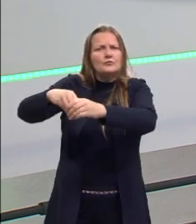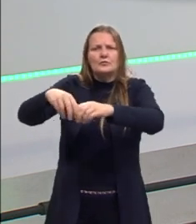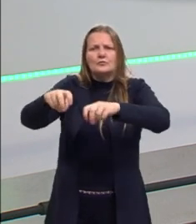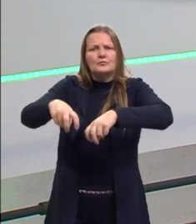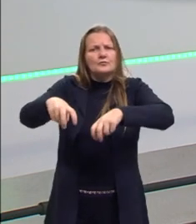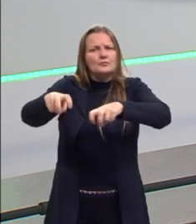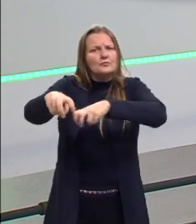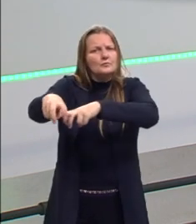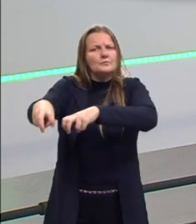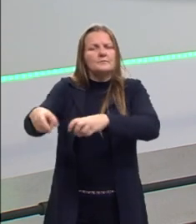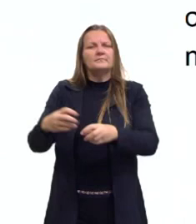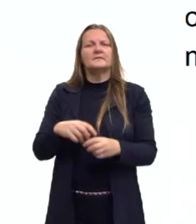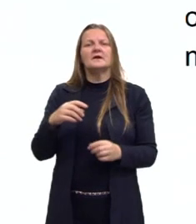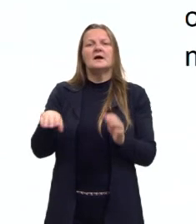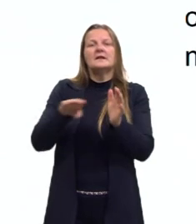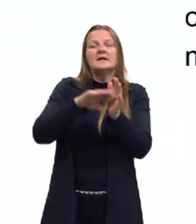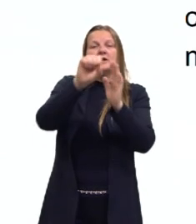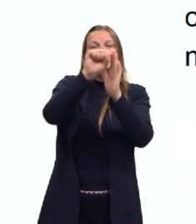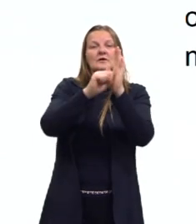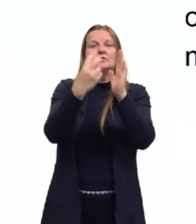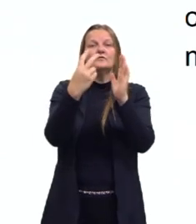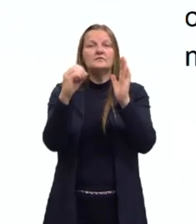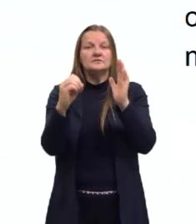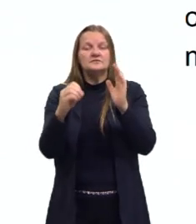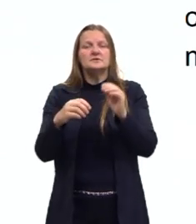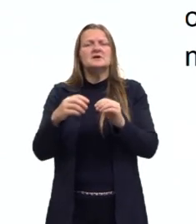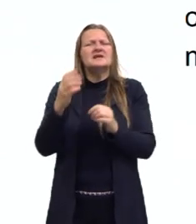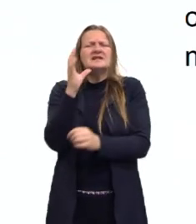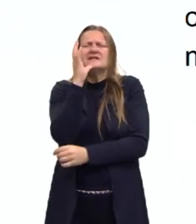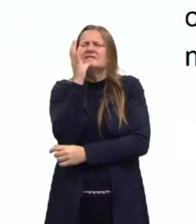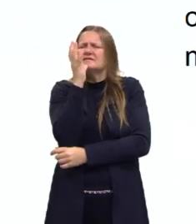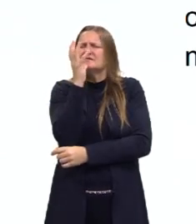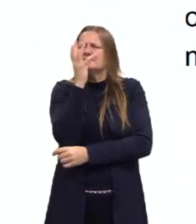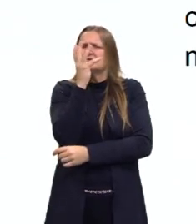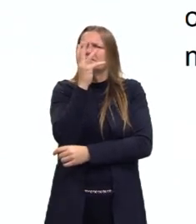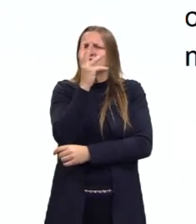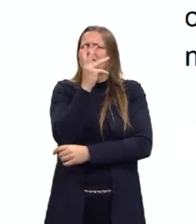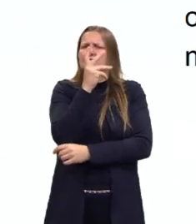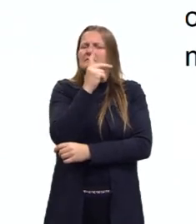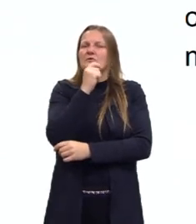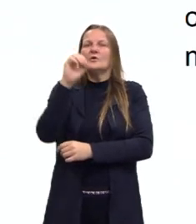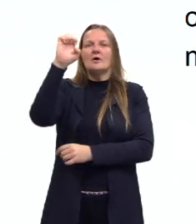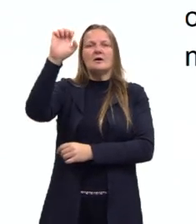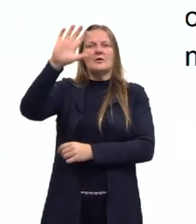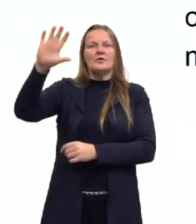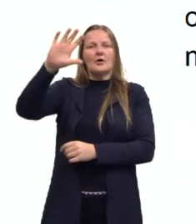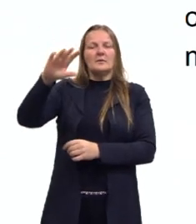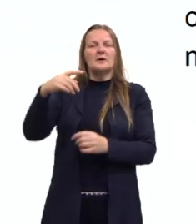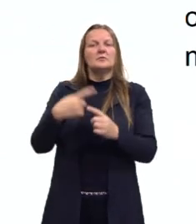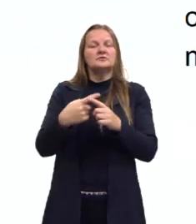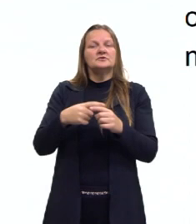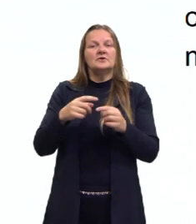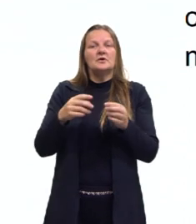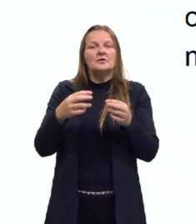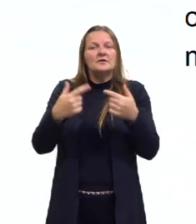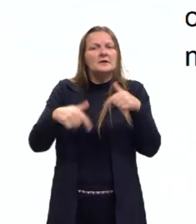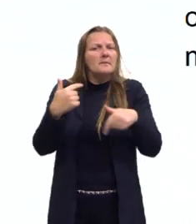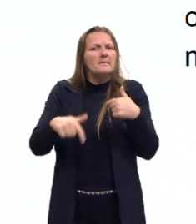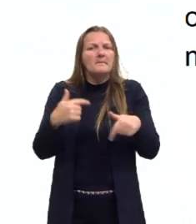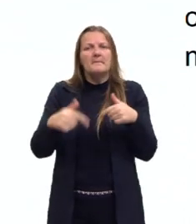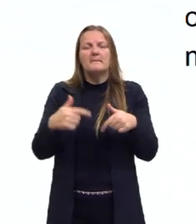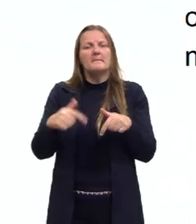século XX. A Rússia demorou um pouco mais do que o resto da Europa para abolir a servidão, foi só em